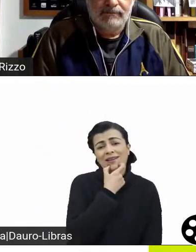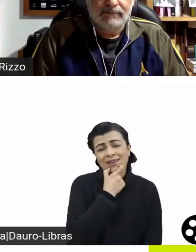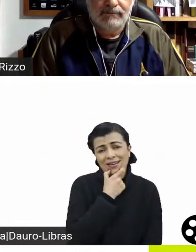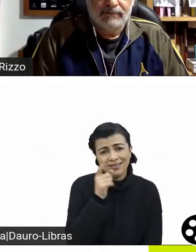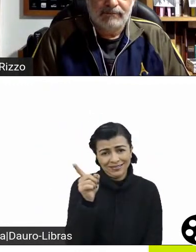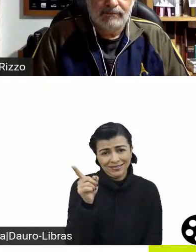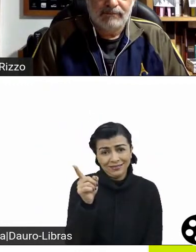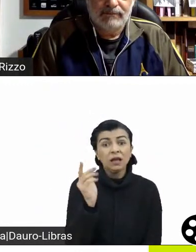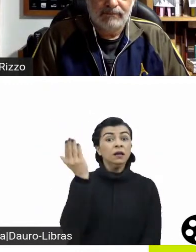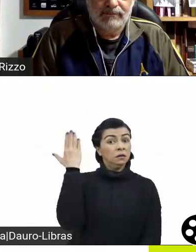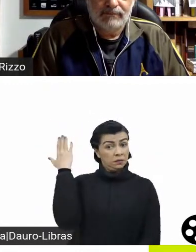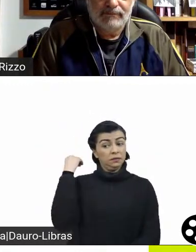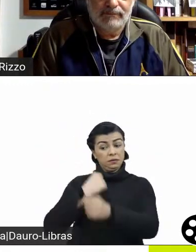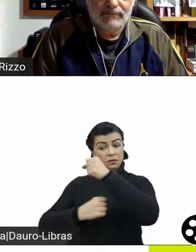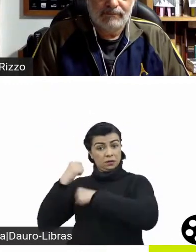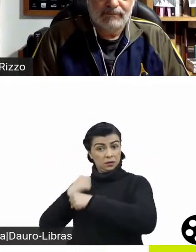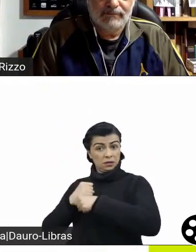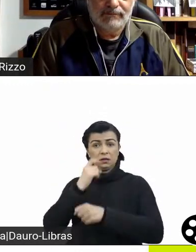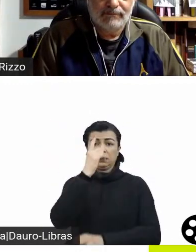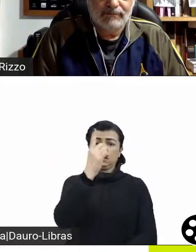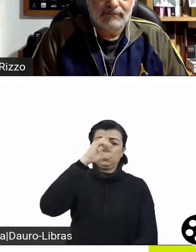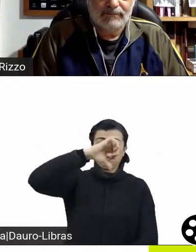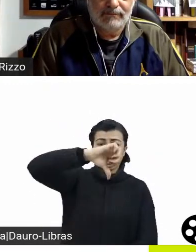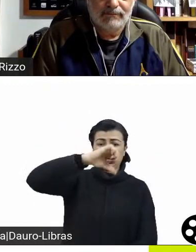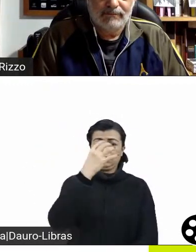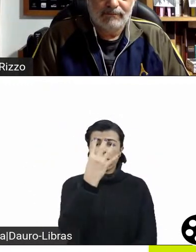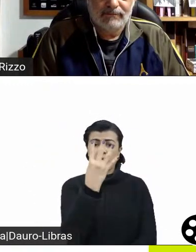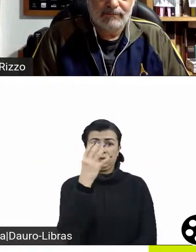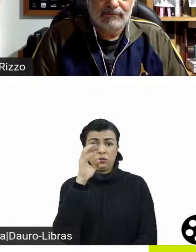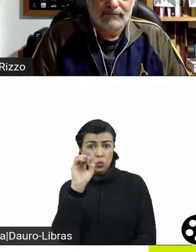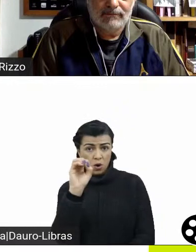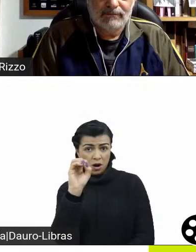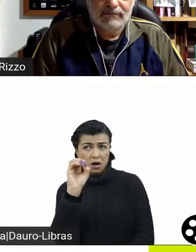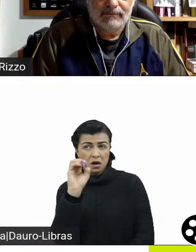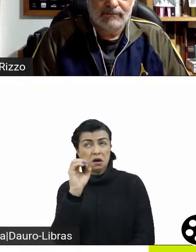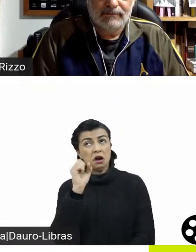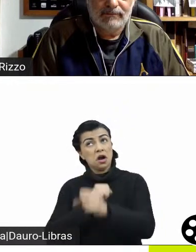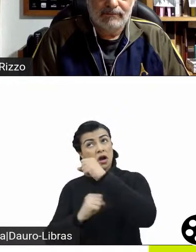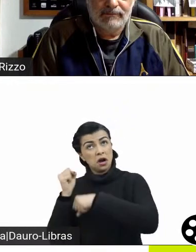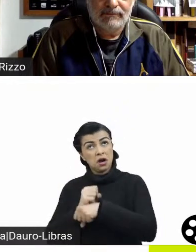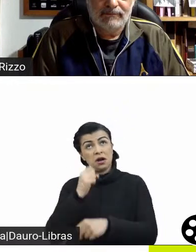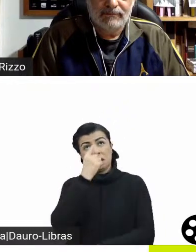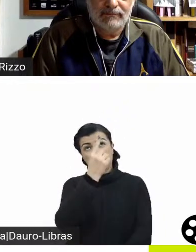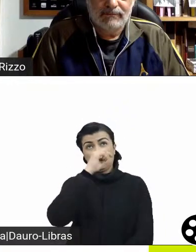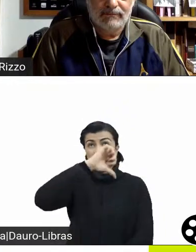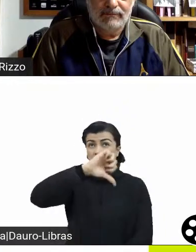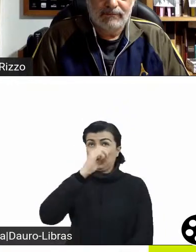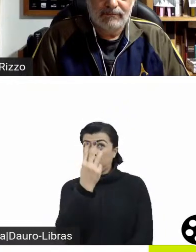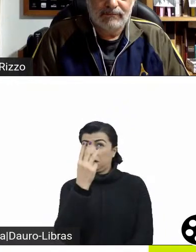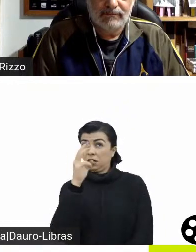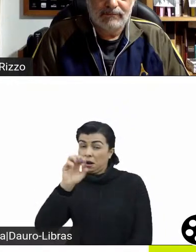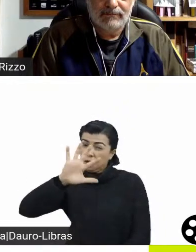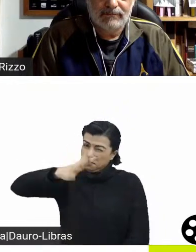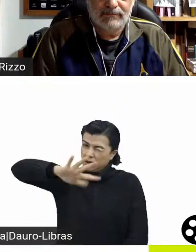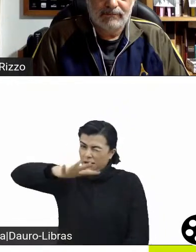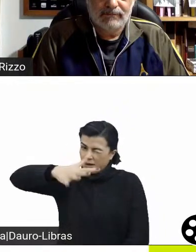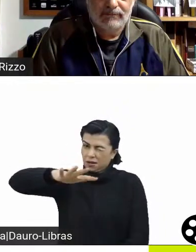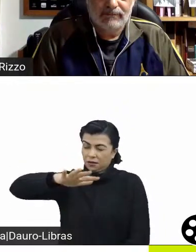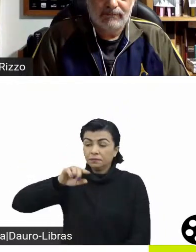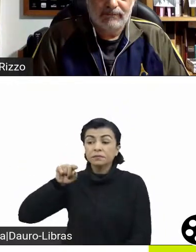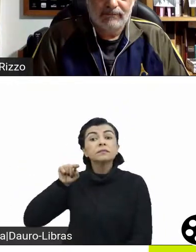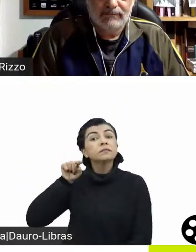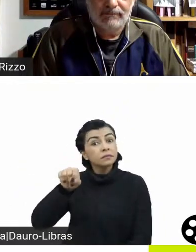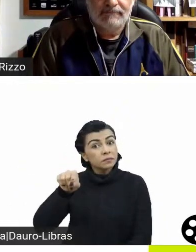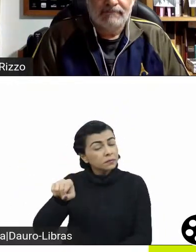também tinha um estilo cinematográfico da era de 30, de 40, e eles migram para os Estados Unidos. Você tem o Ticoque como um bom exemplo disso.